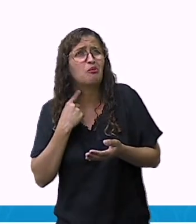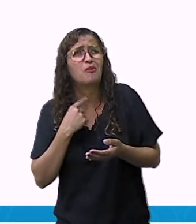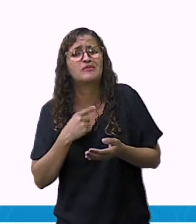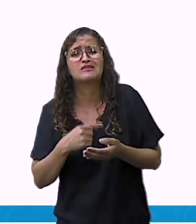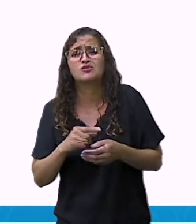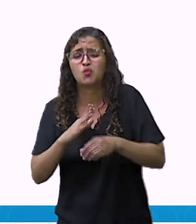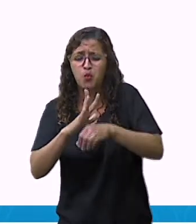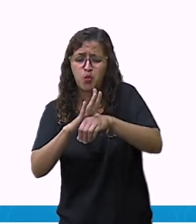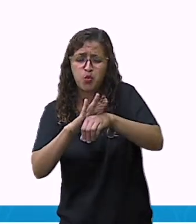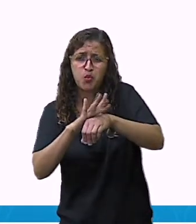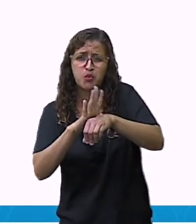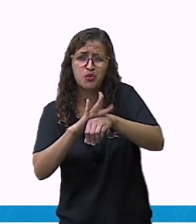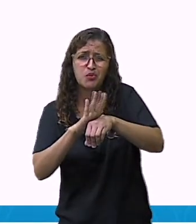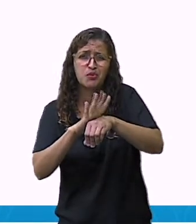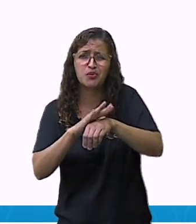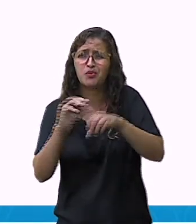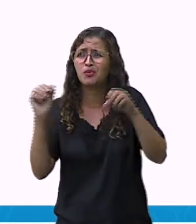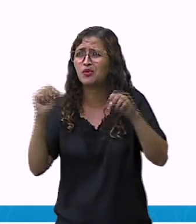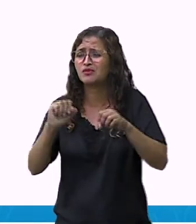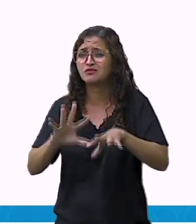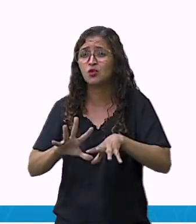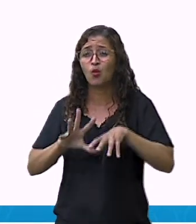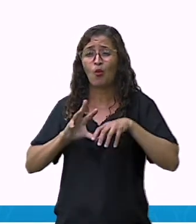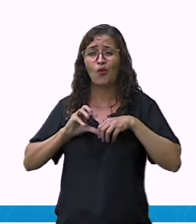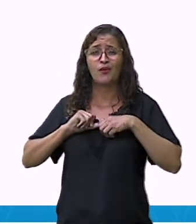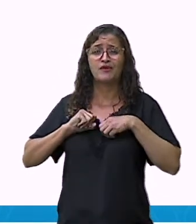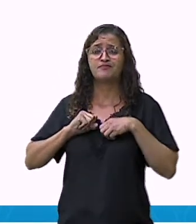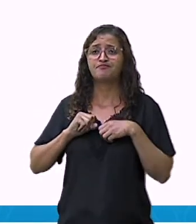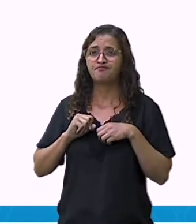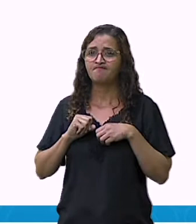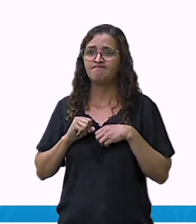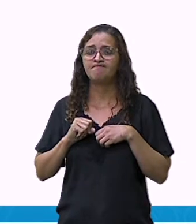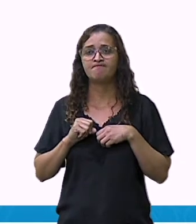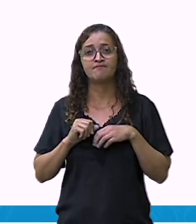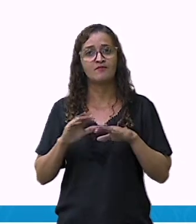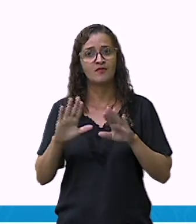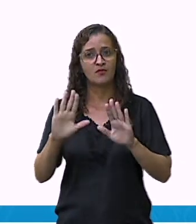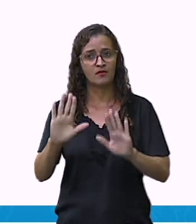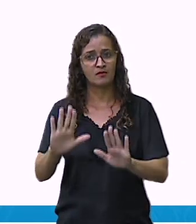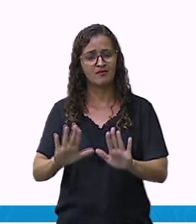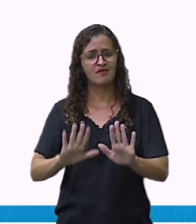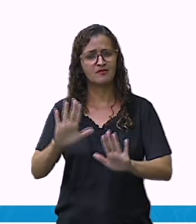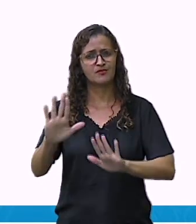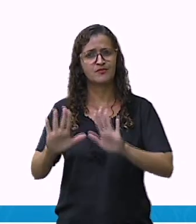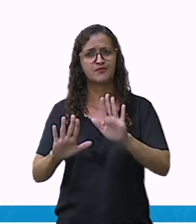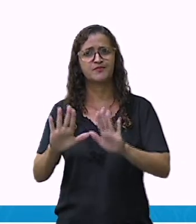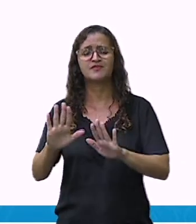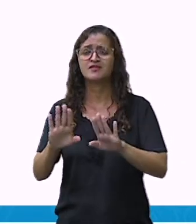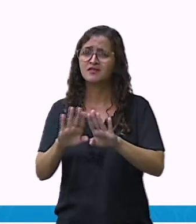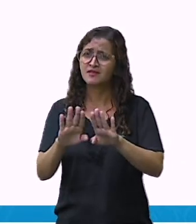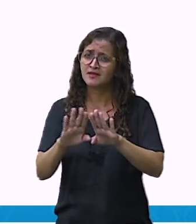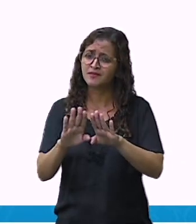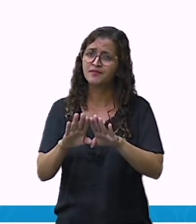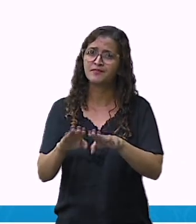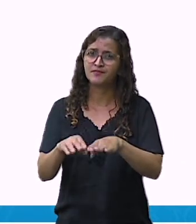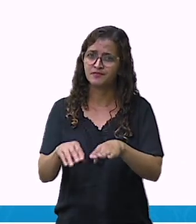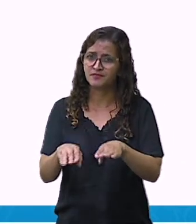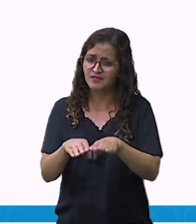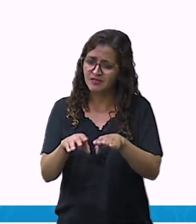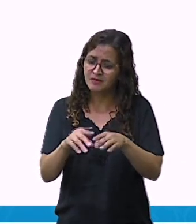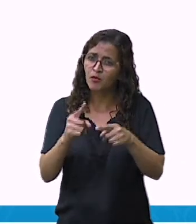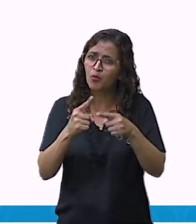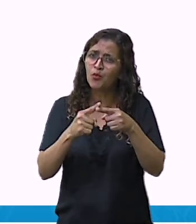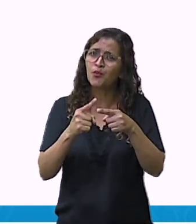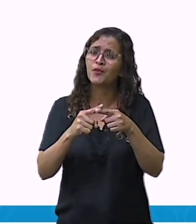a gente vê sempre a recomendação de manter a casa arejada? O que é? Abrir